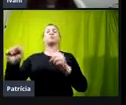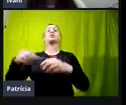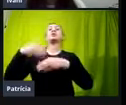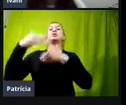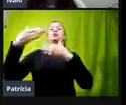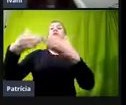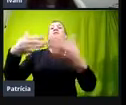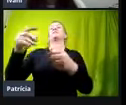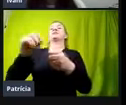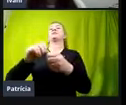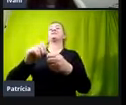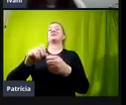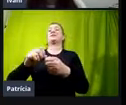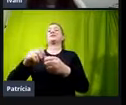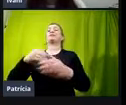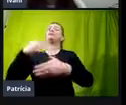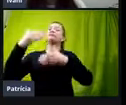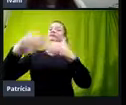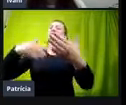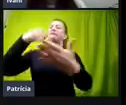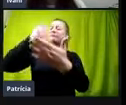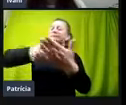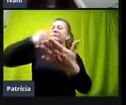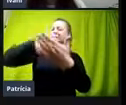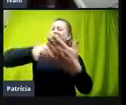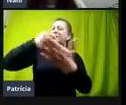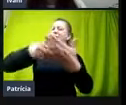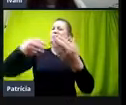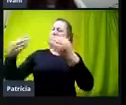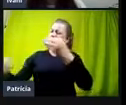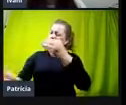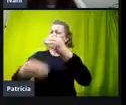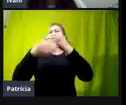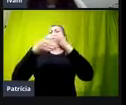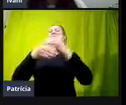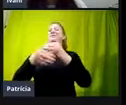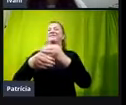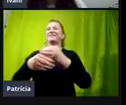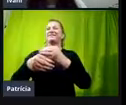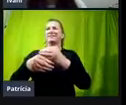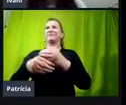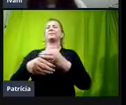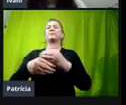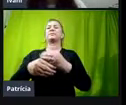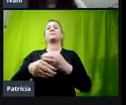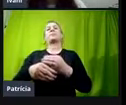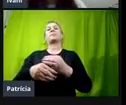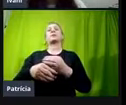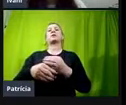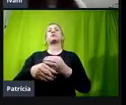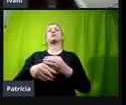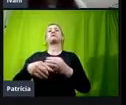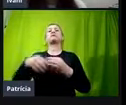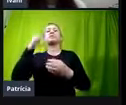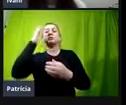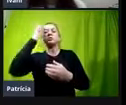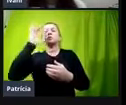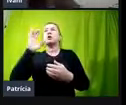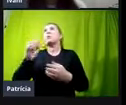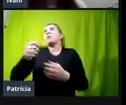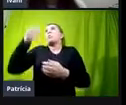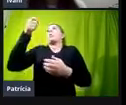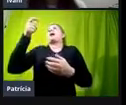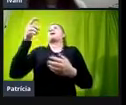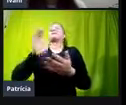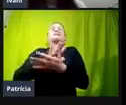daquilo que a gente vem se propondo aí a contribuir de alguma forma, né, a gente não sabe quase nada, eu costumo dizer, a